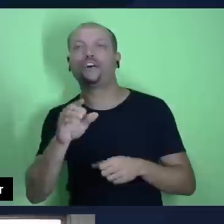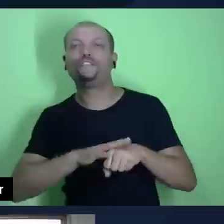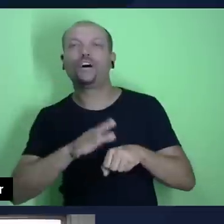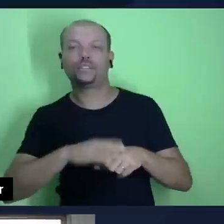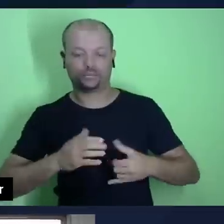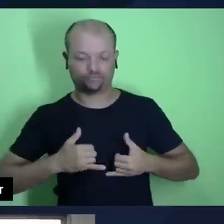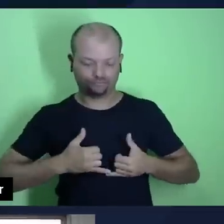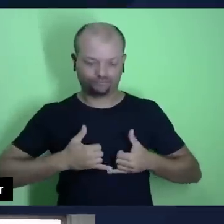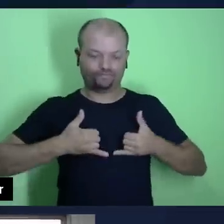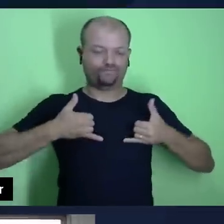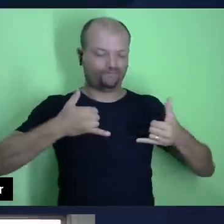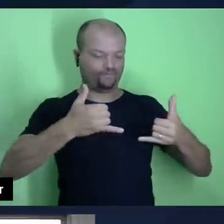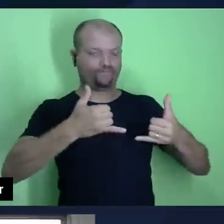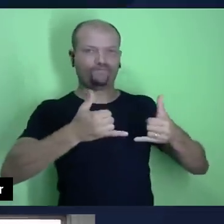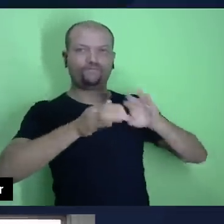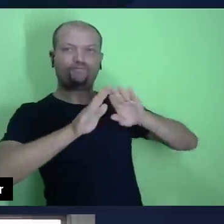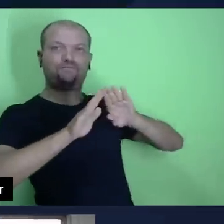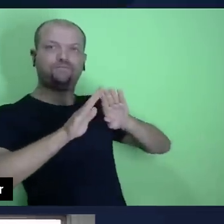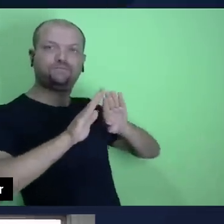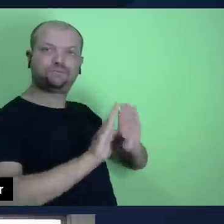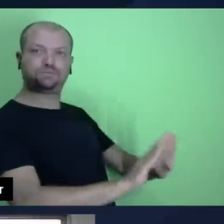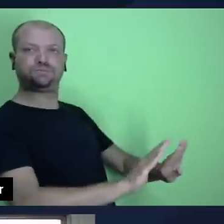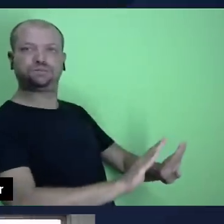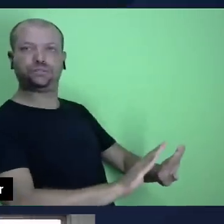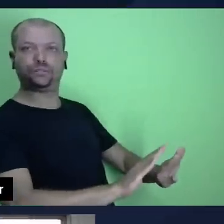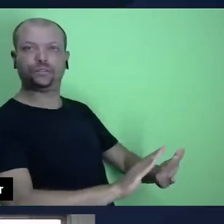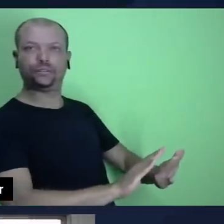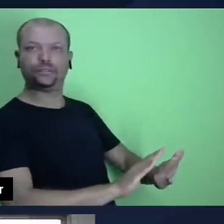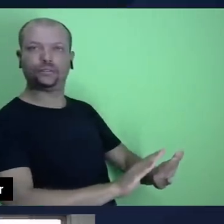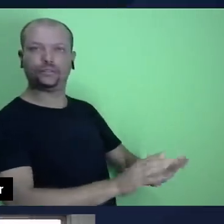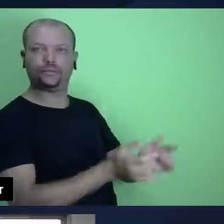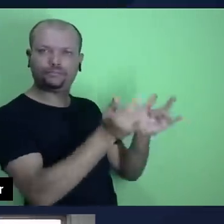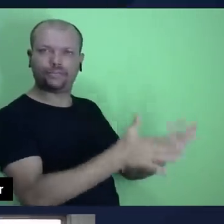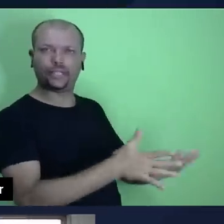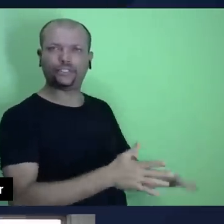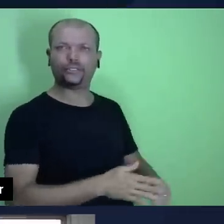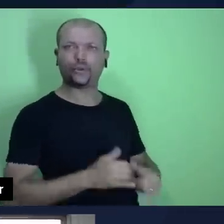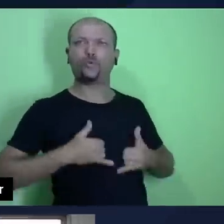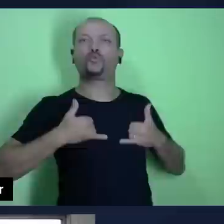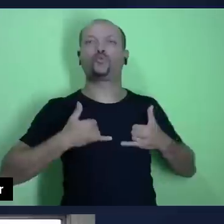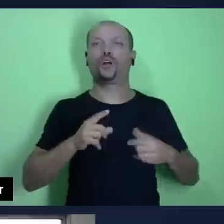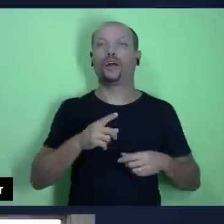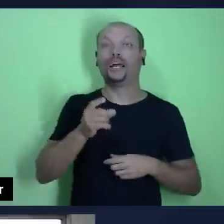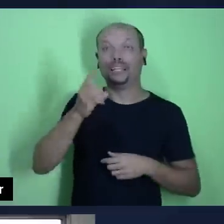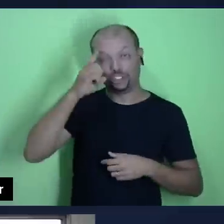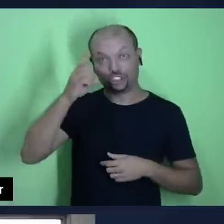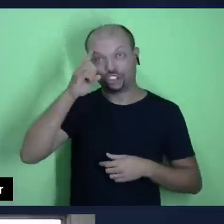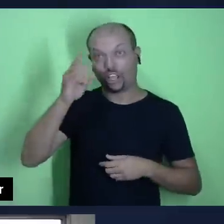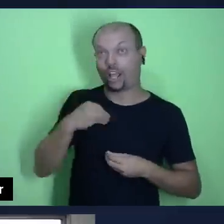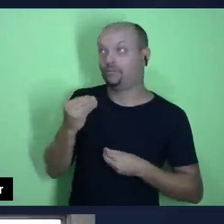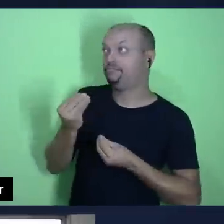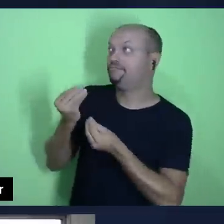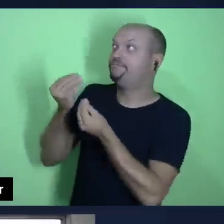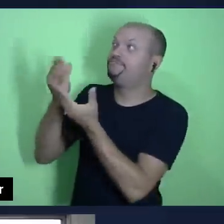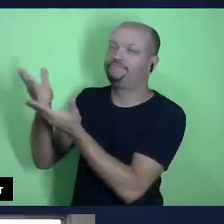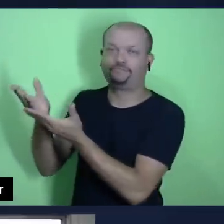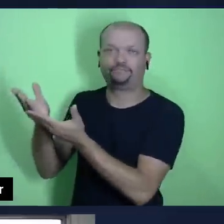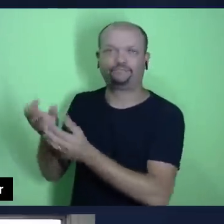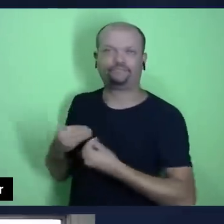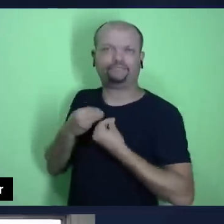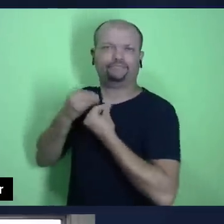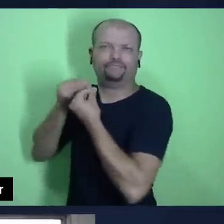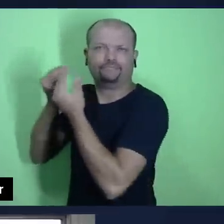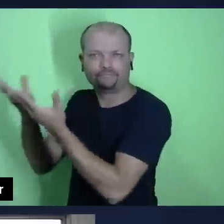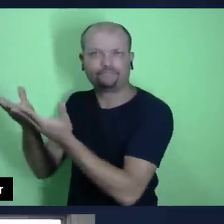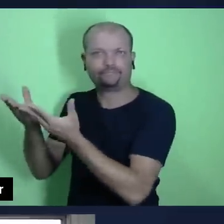seja minado em nosso coração. Cada vez que eu dou, cada vez que eu devolvo, cada vez que eu devolvo, eu estou